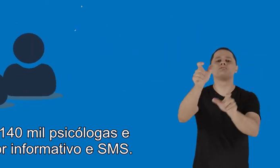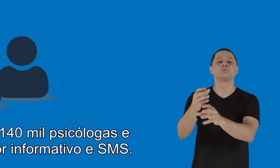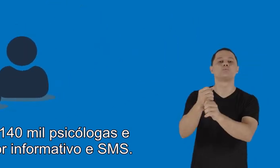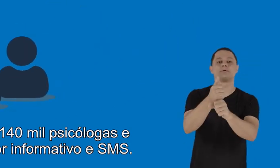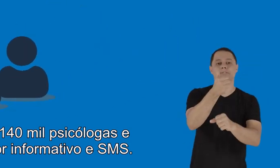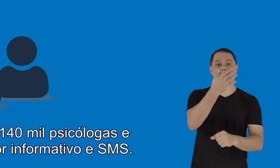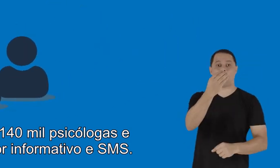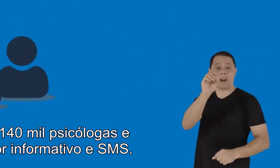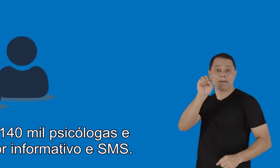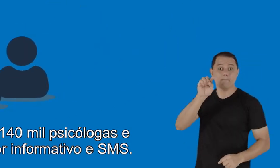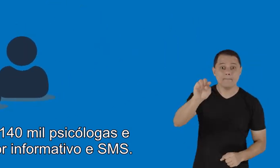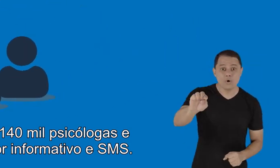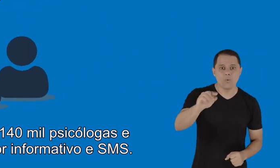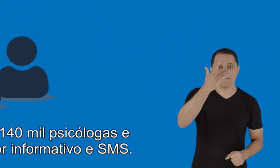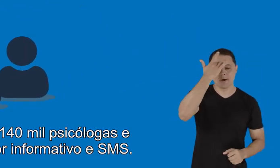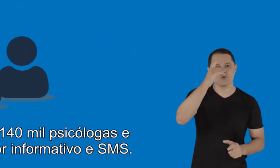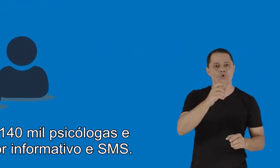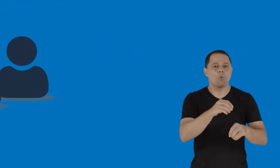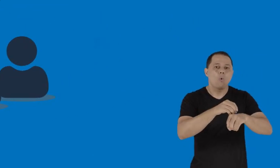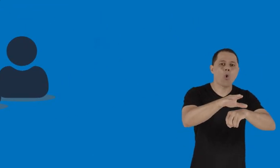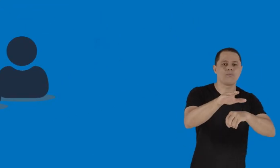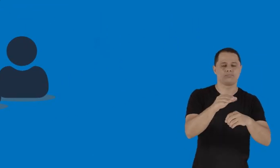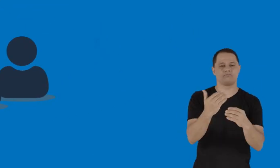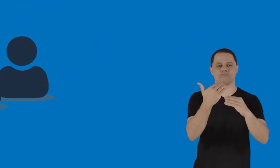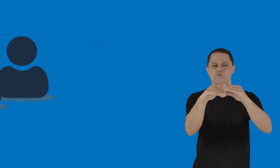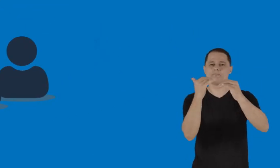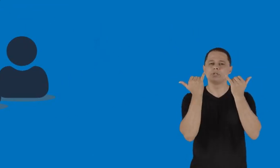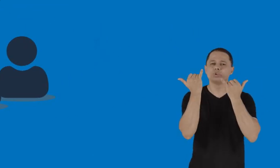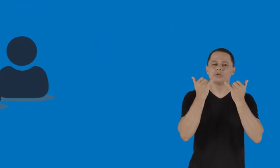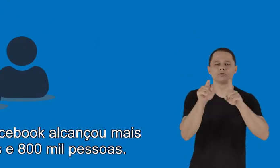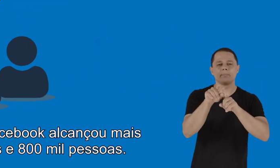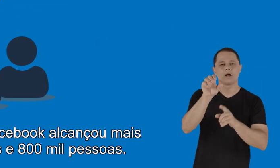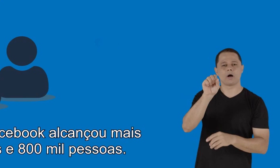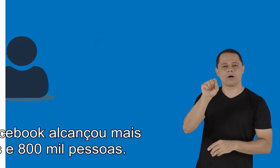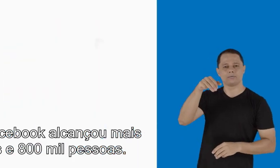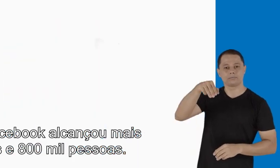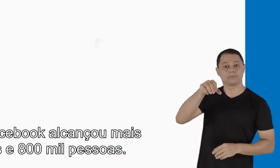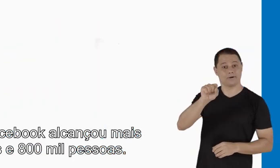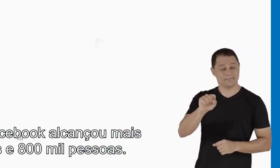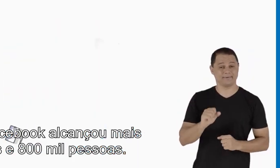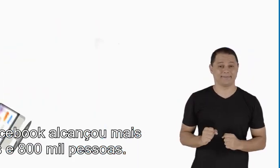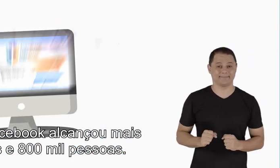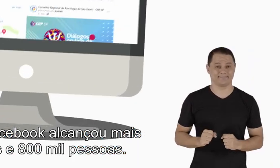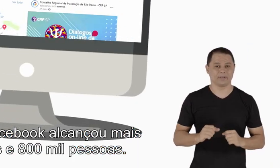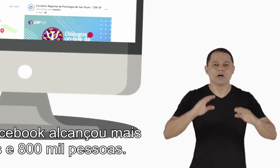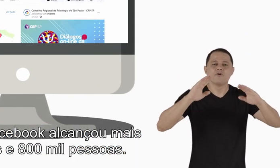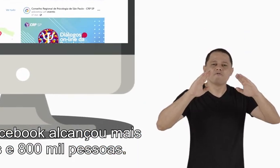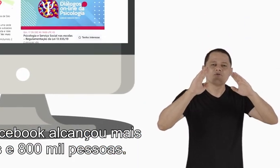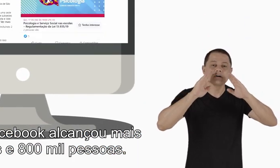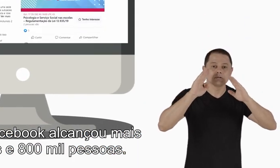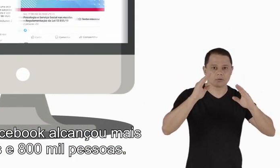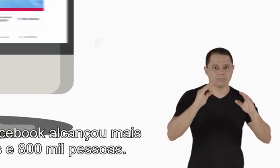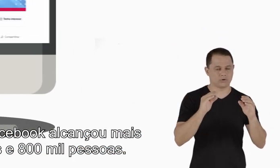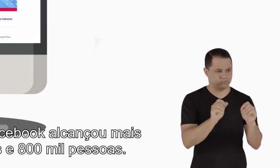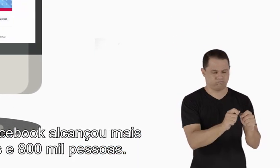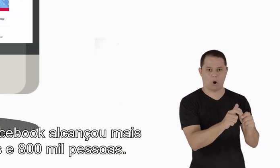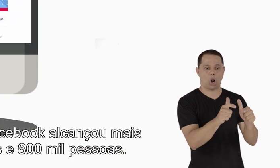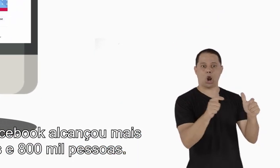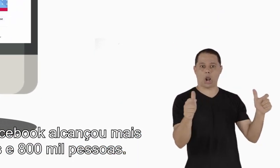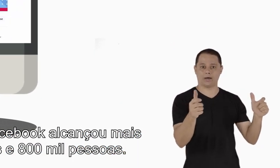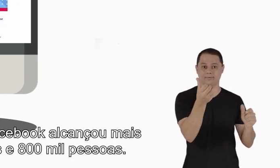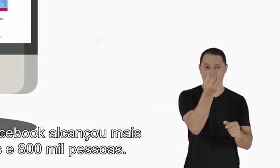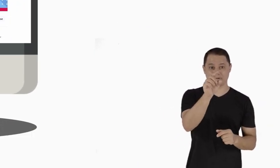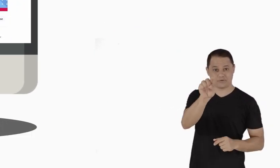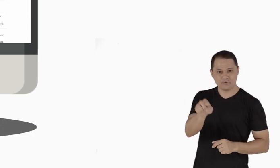psicólogos por informativo e SMS. A página do Facebook alcançou mais de 6 milhões e 800 mil